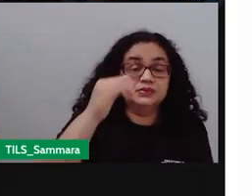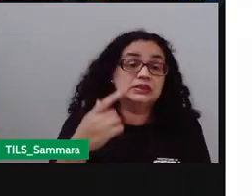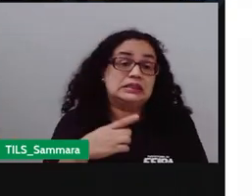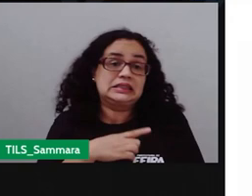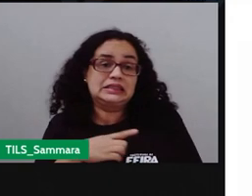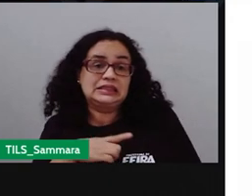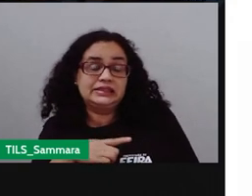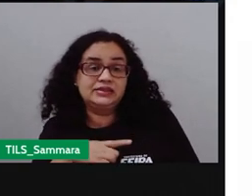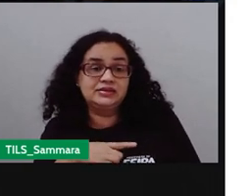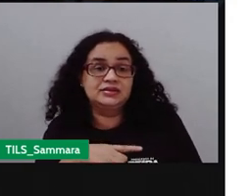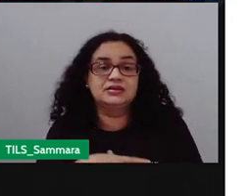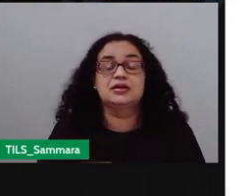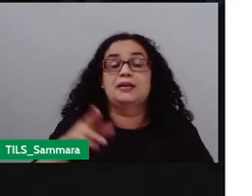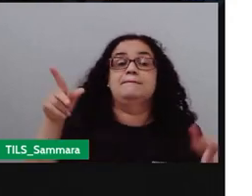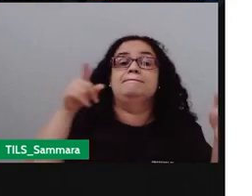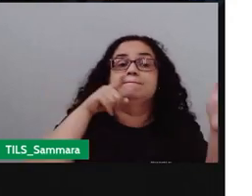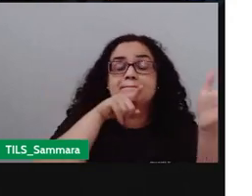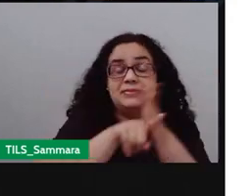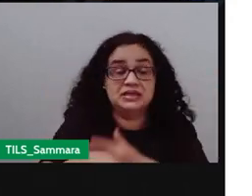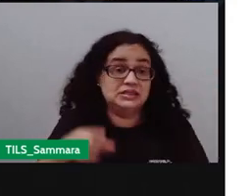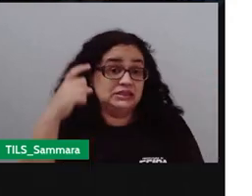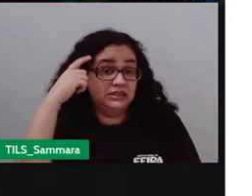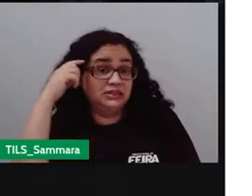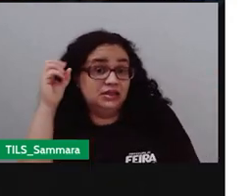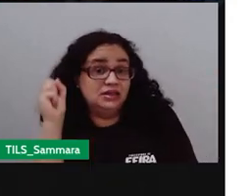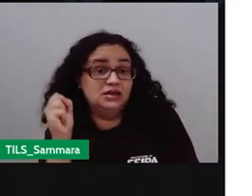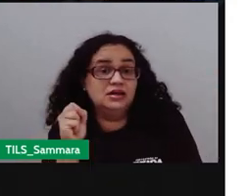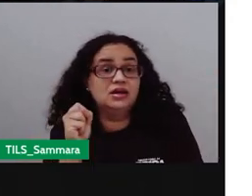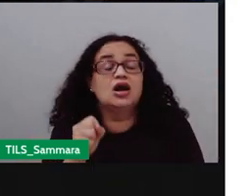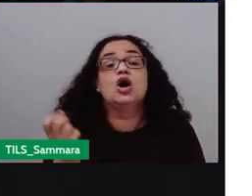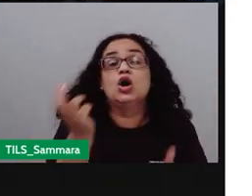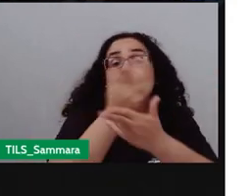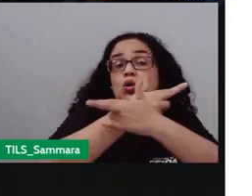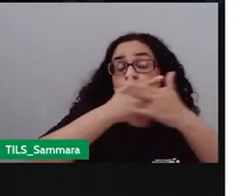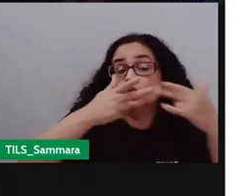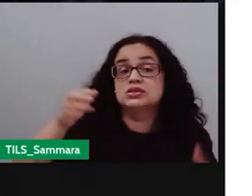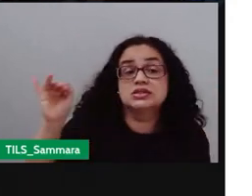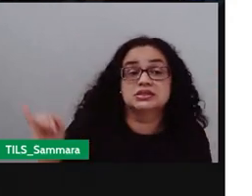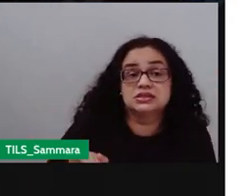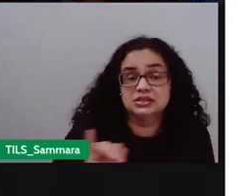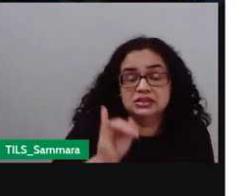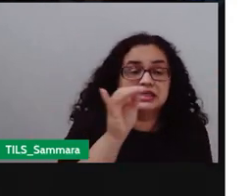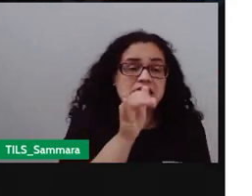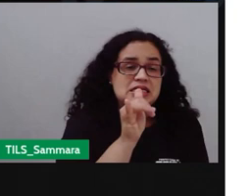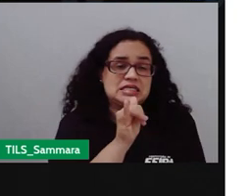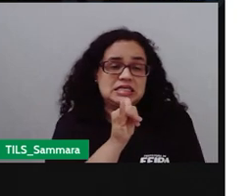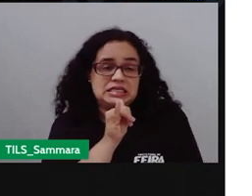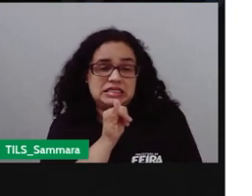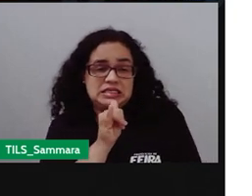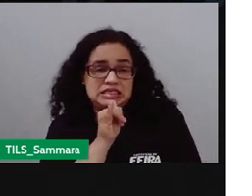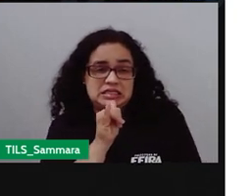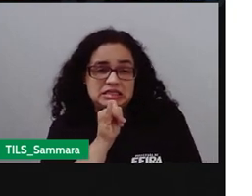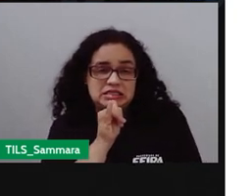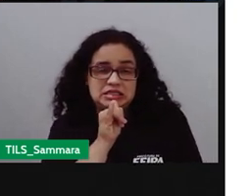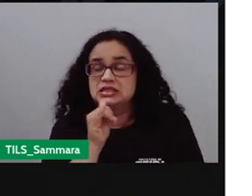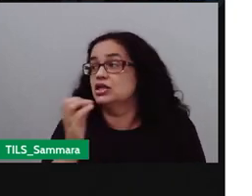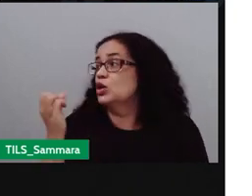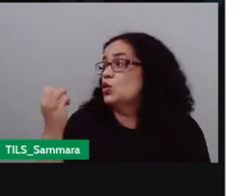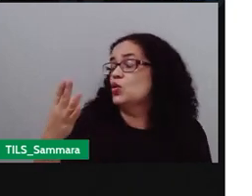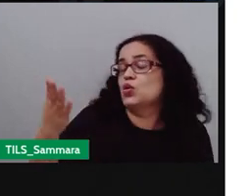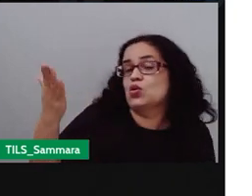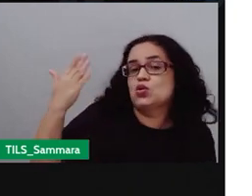Então, através das minhas perguntas, Samara ia dizer o quê? Coisas importantes. Então, por exemplo, né? Quanto tempo,